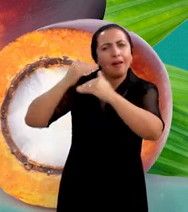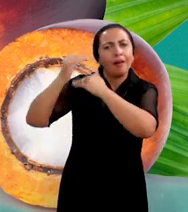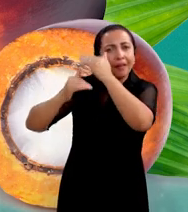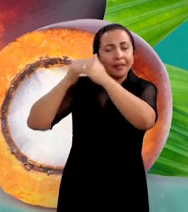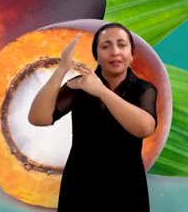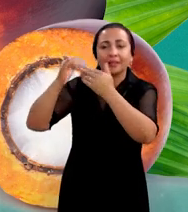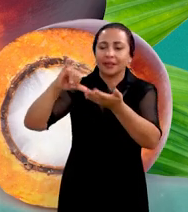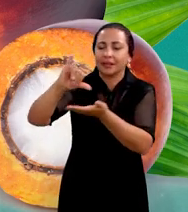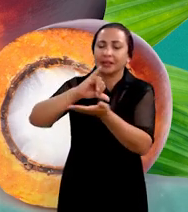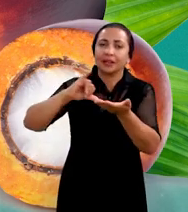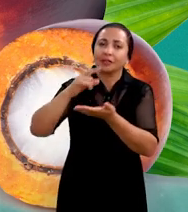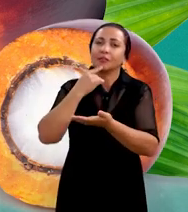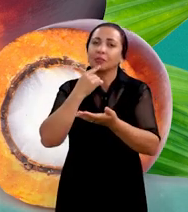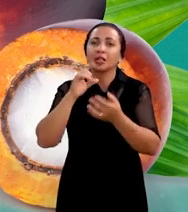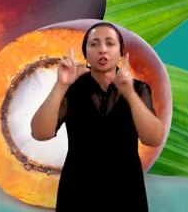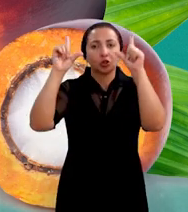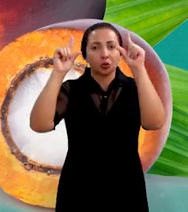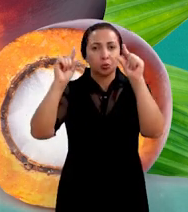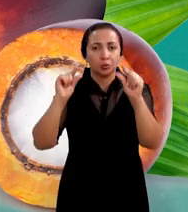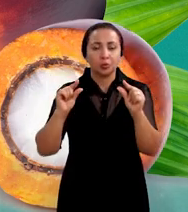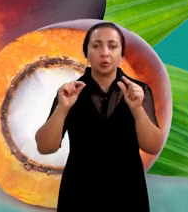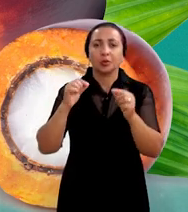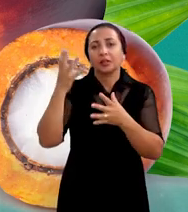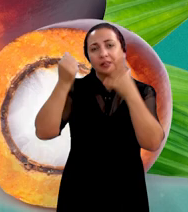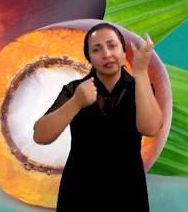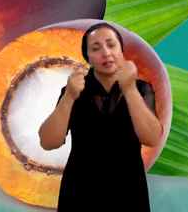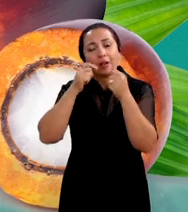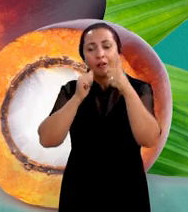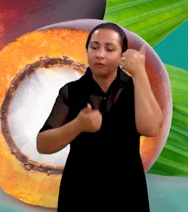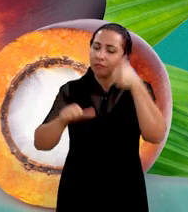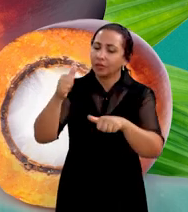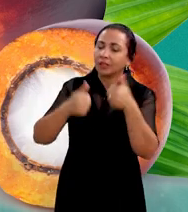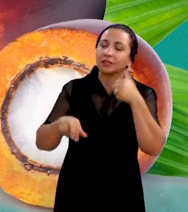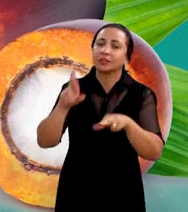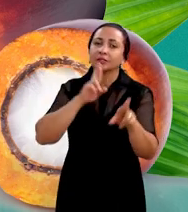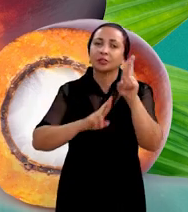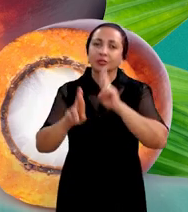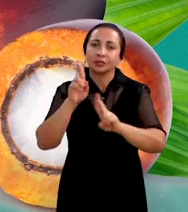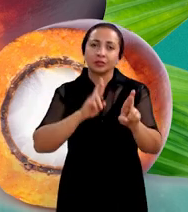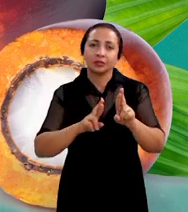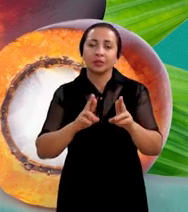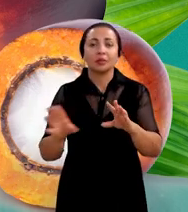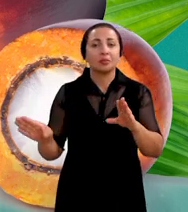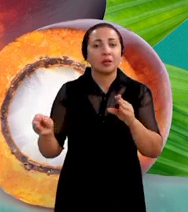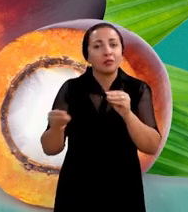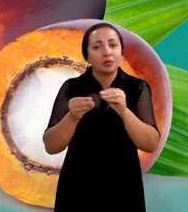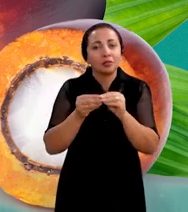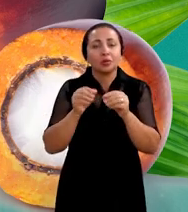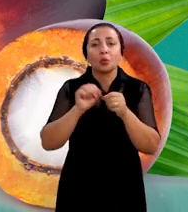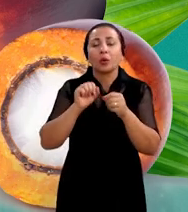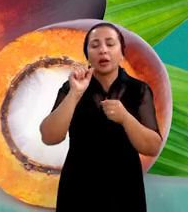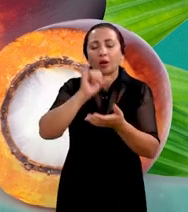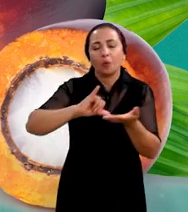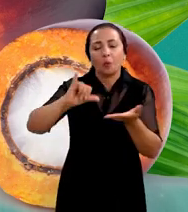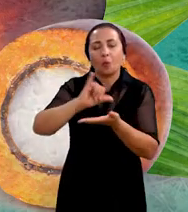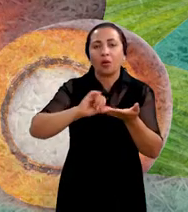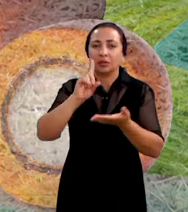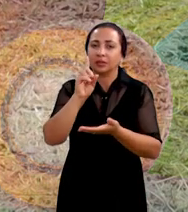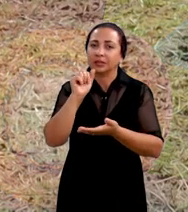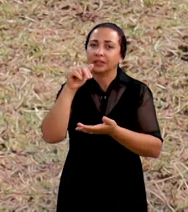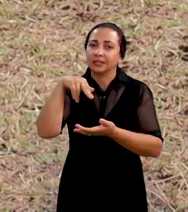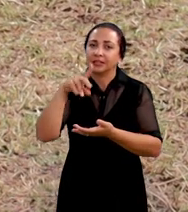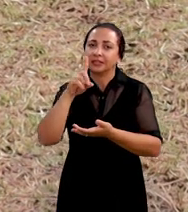aumento dessa torta de Dendê teve essa diminuição da produção de leite então a gente avalia esses resultados pela essa composição da torta de Dendê